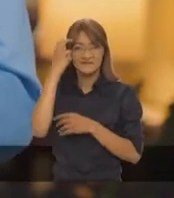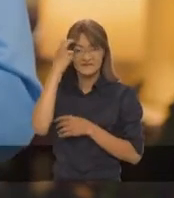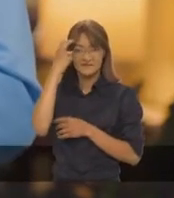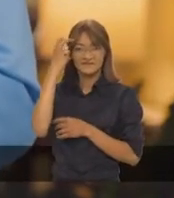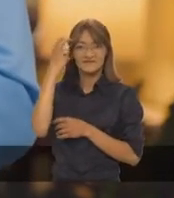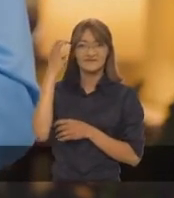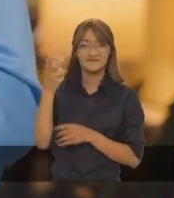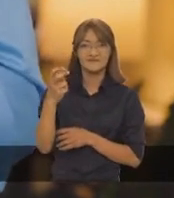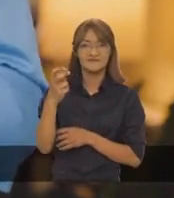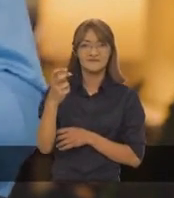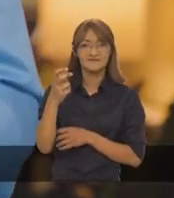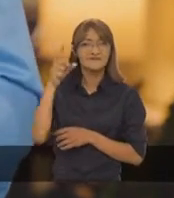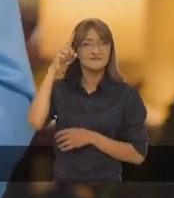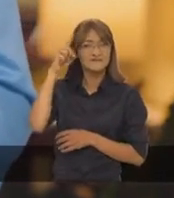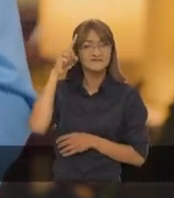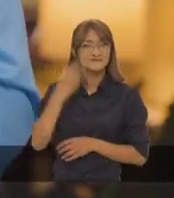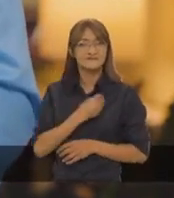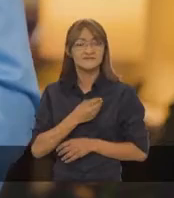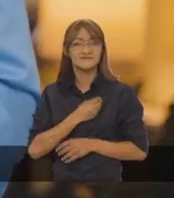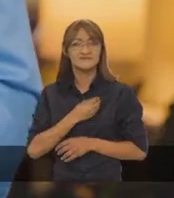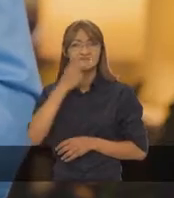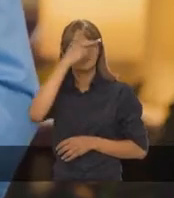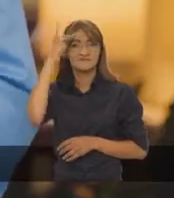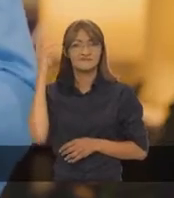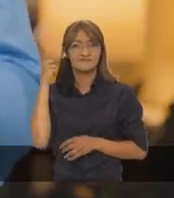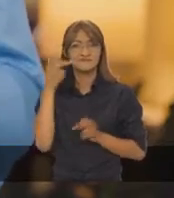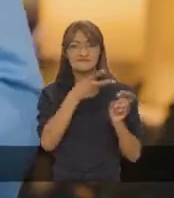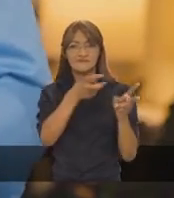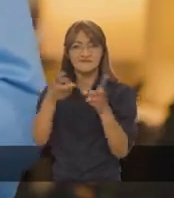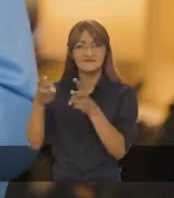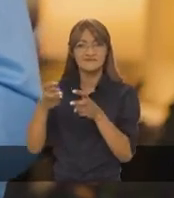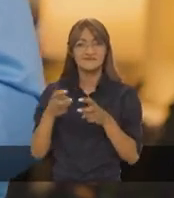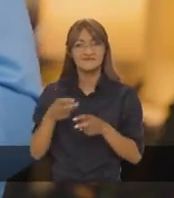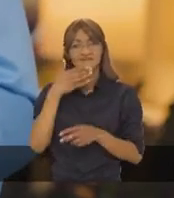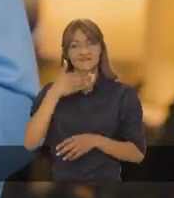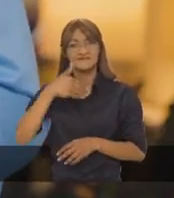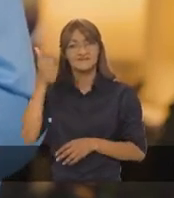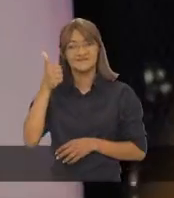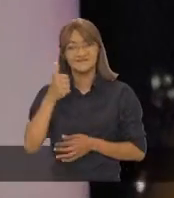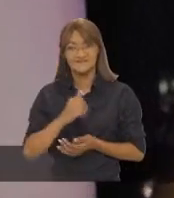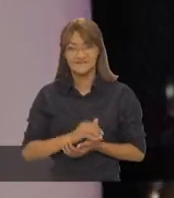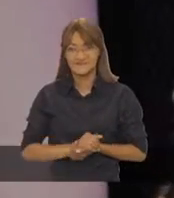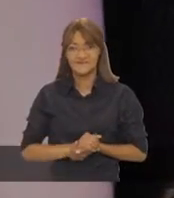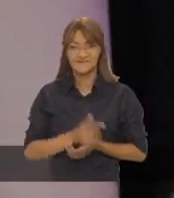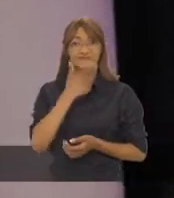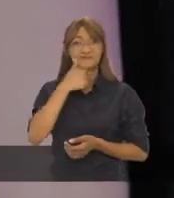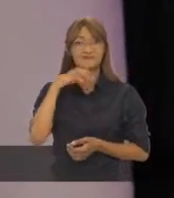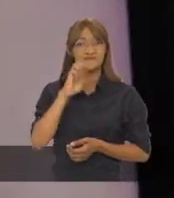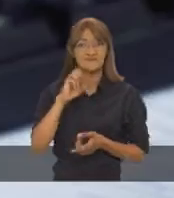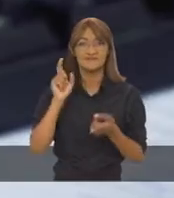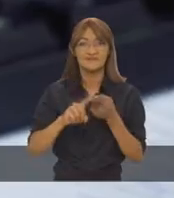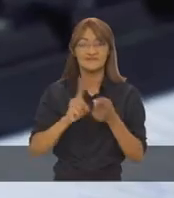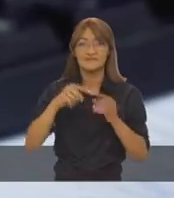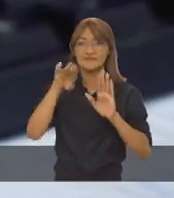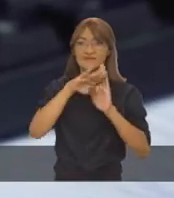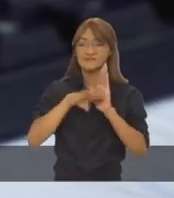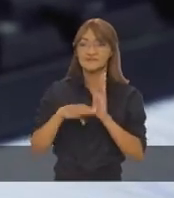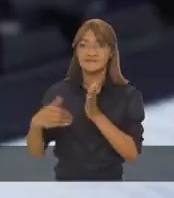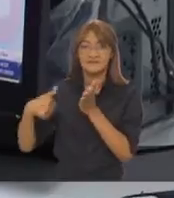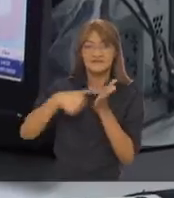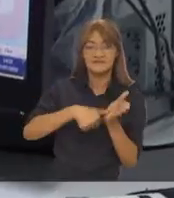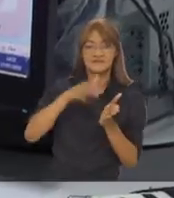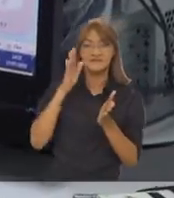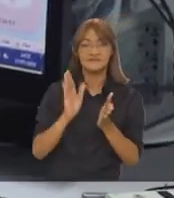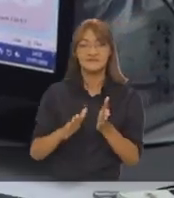que vai se configurando no dia a dia das pessoas para facilitar ainda mais as nossas vidas. Edivaldo implantou o prontuário